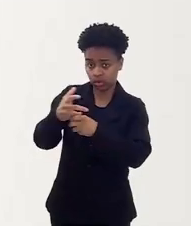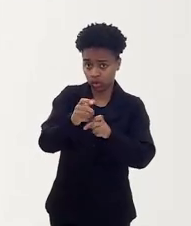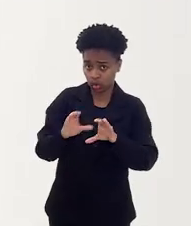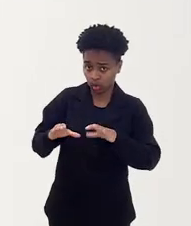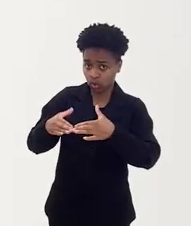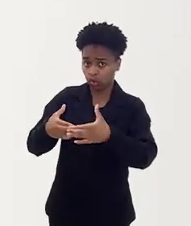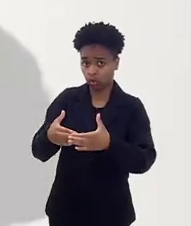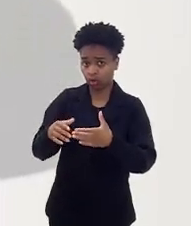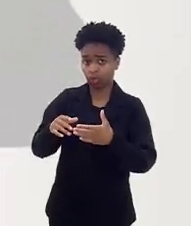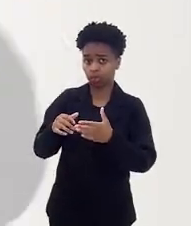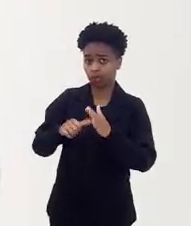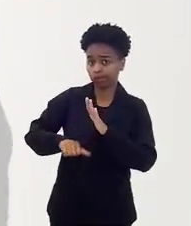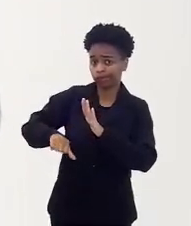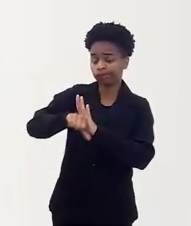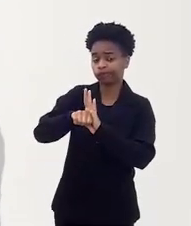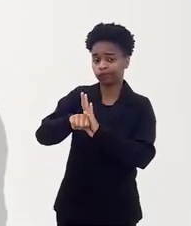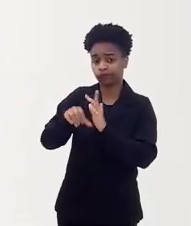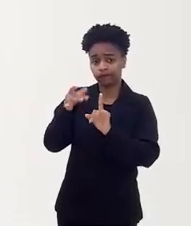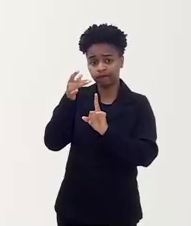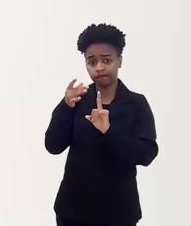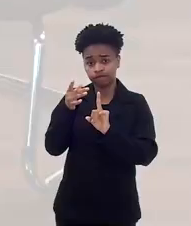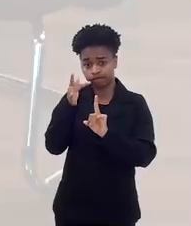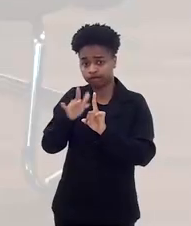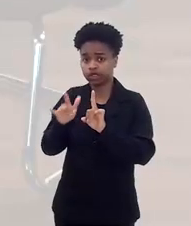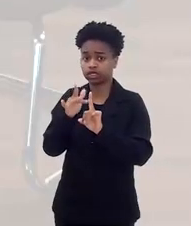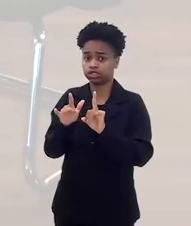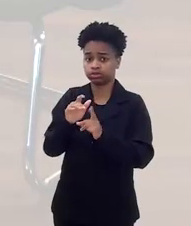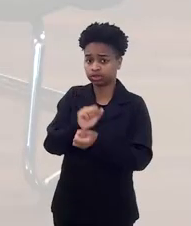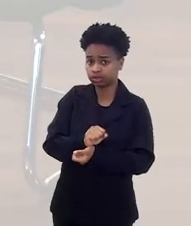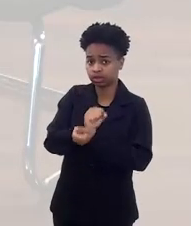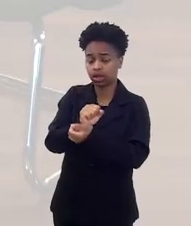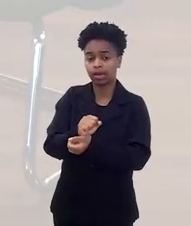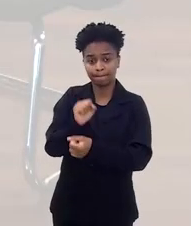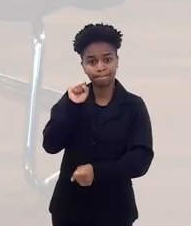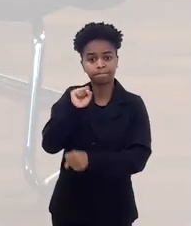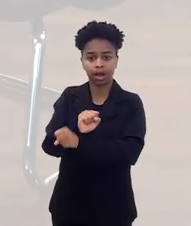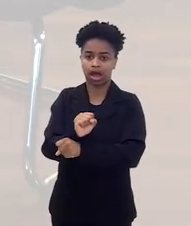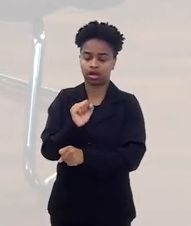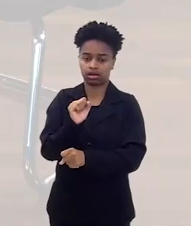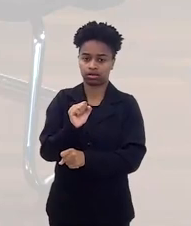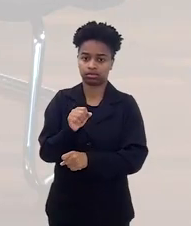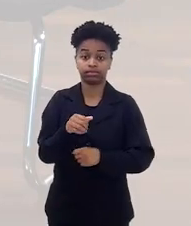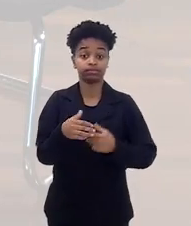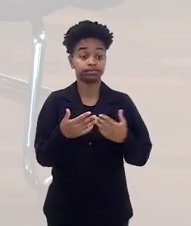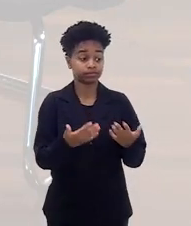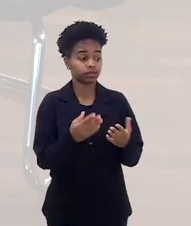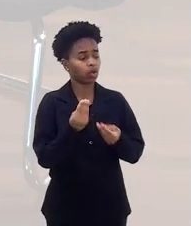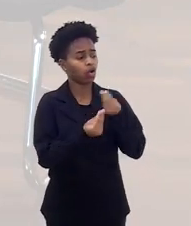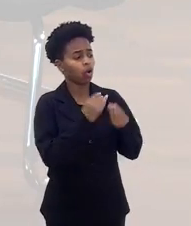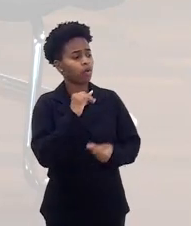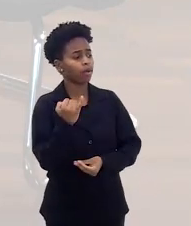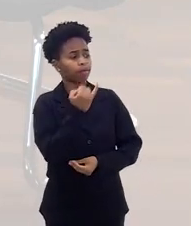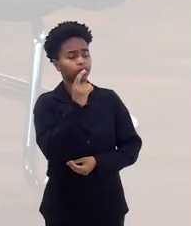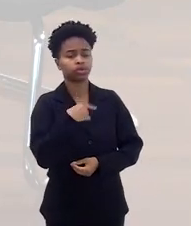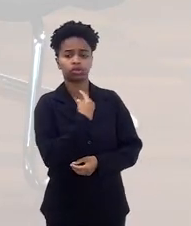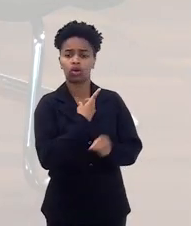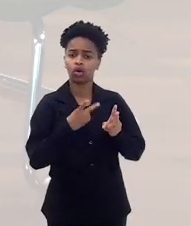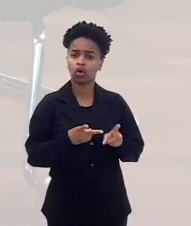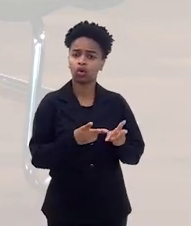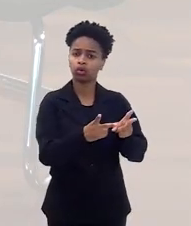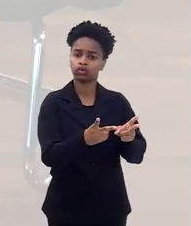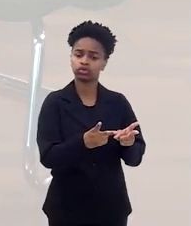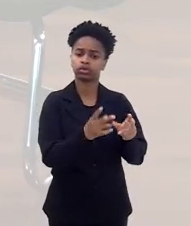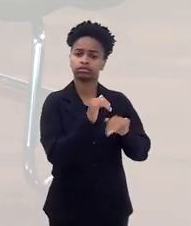vítima da escravização, possa não sê-lo mais. Então, doutora Tuani, qual é a importância de nós seguirmos